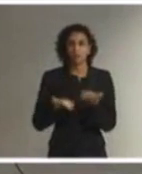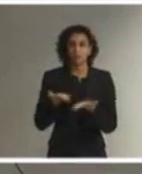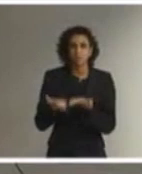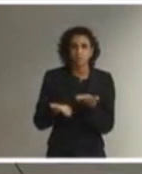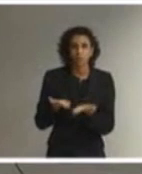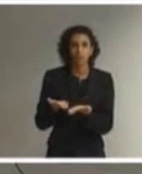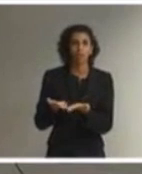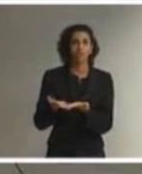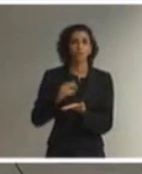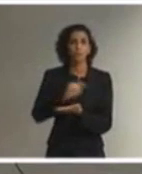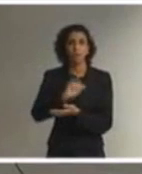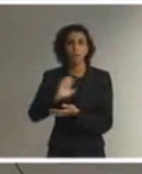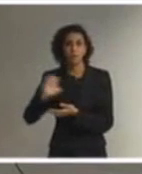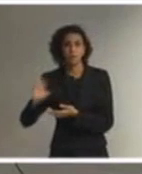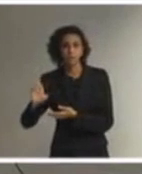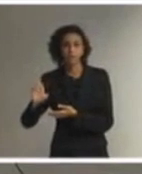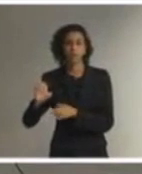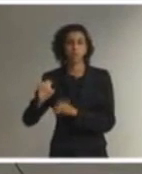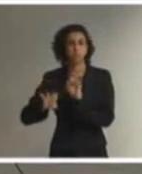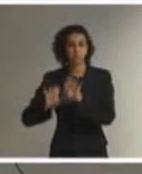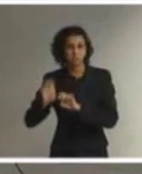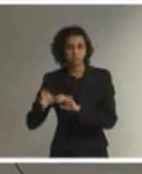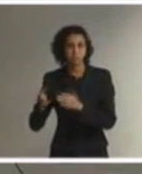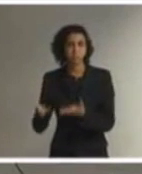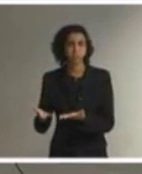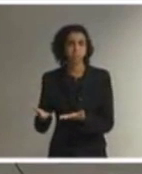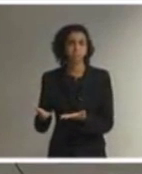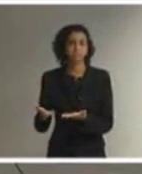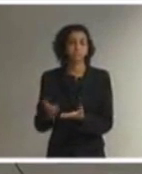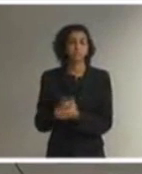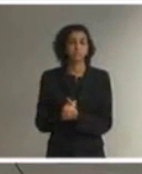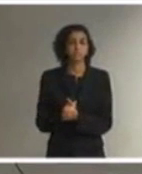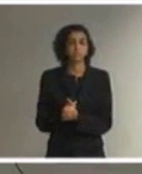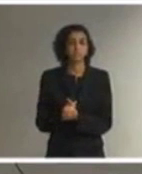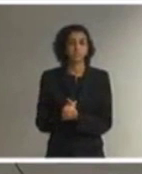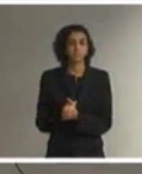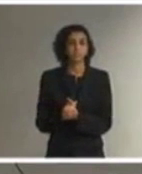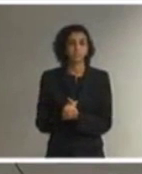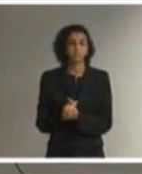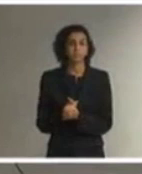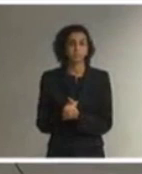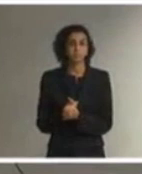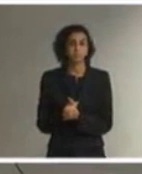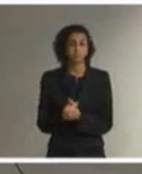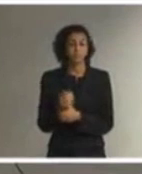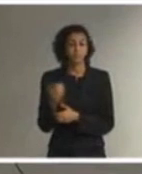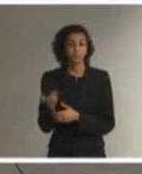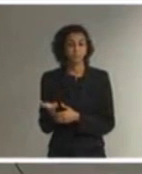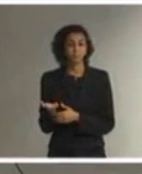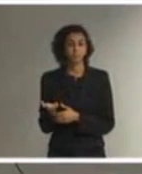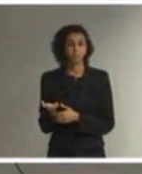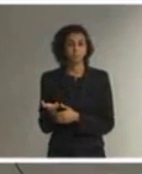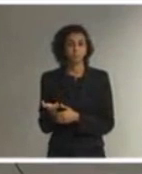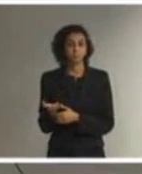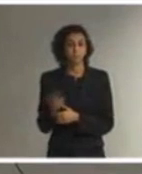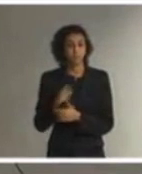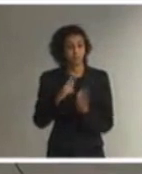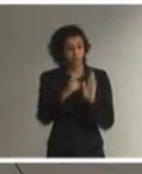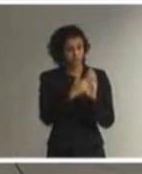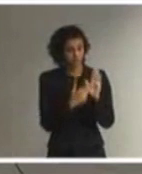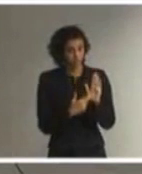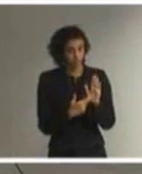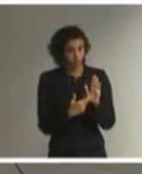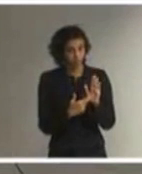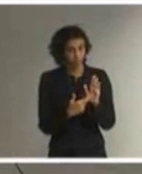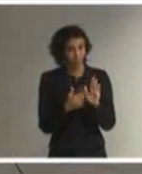atendimento educacional especializado ao aquele aluno ver essas normas não